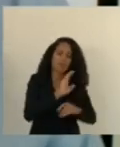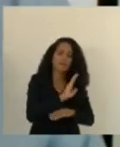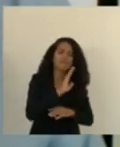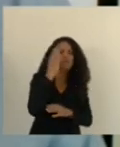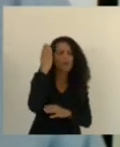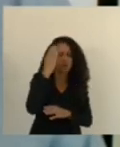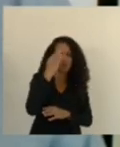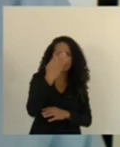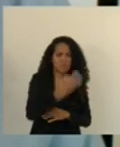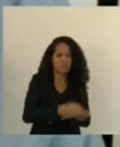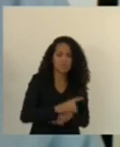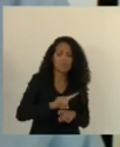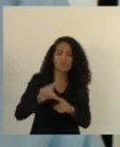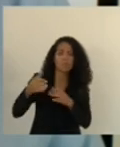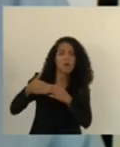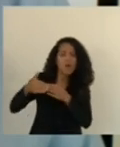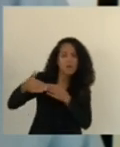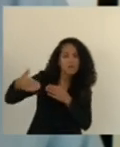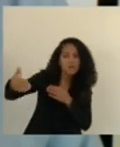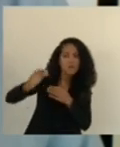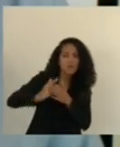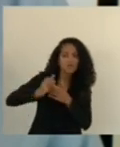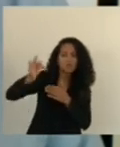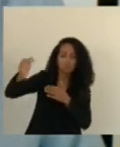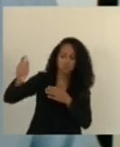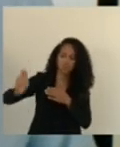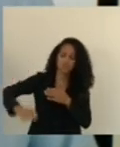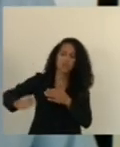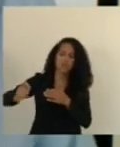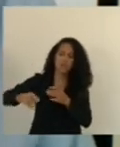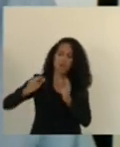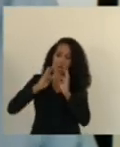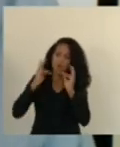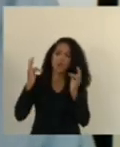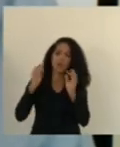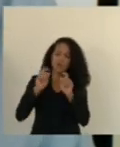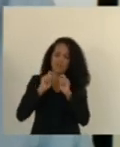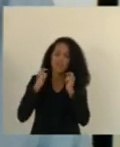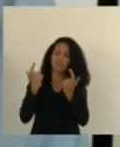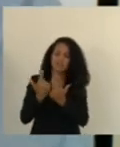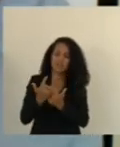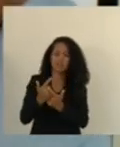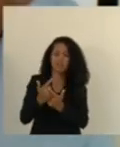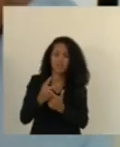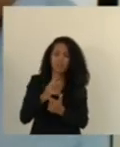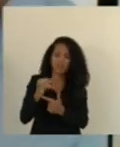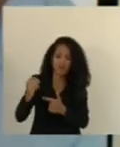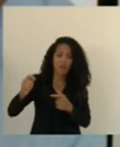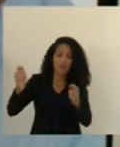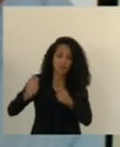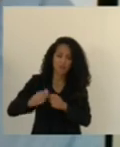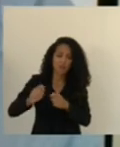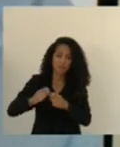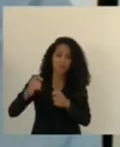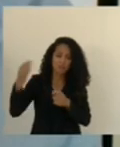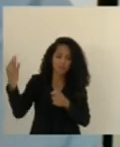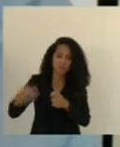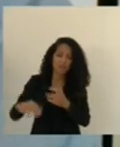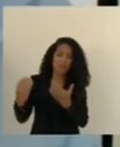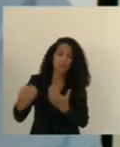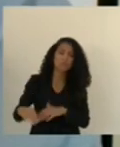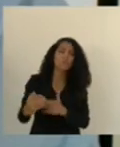dizer que uma previsão orçamentária da Assembleia que ela existisse e que a Assembleia fosse mesmo fazer o concurso então